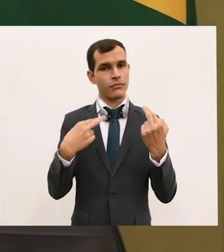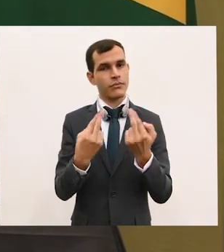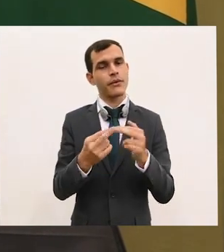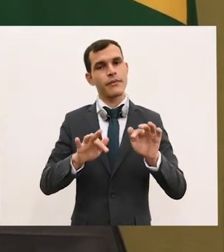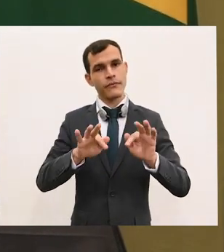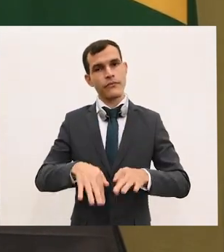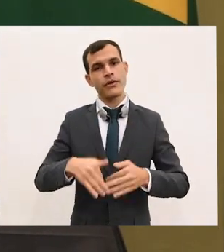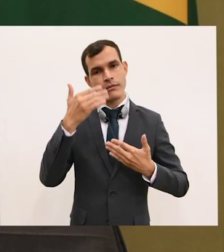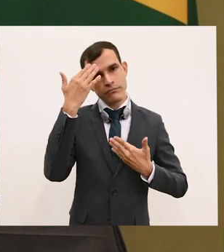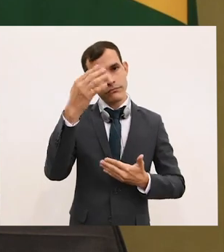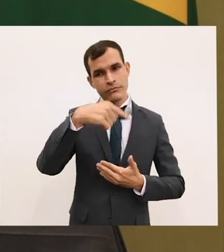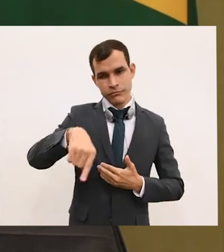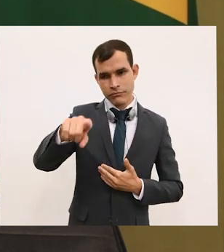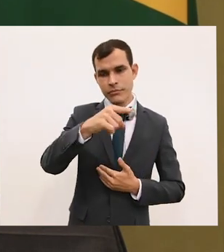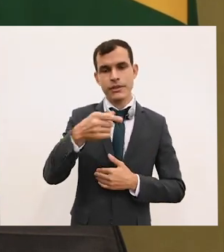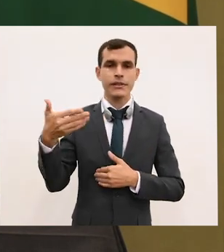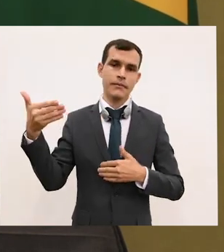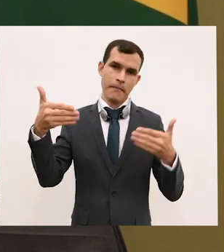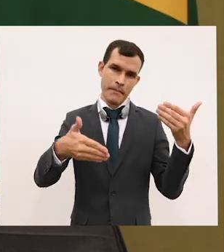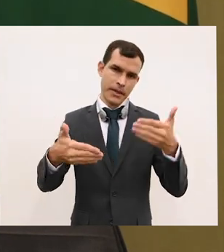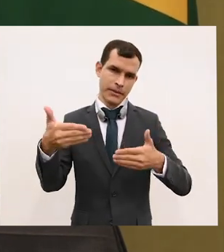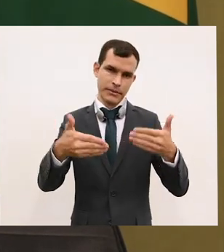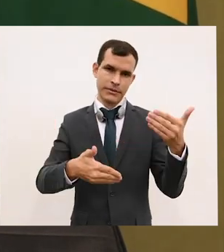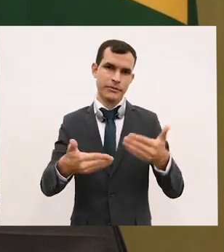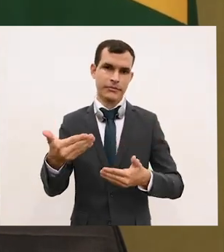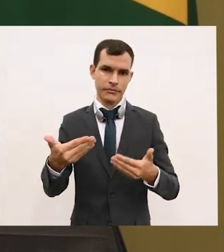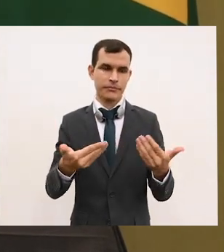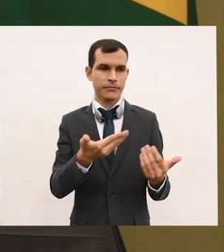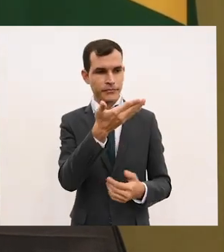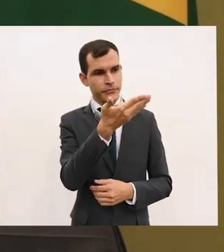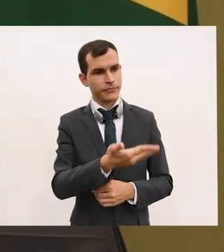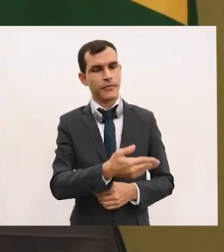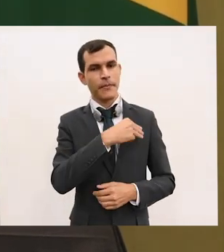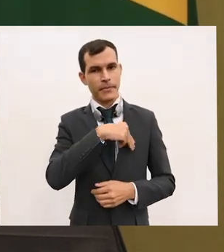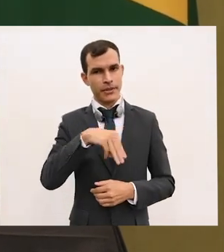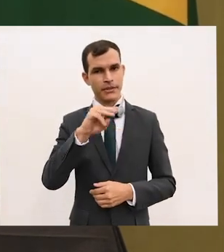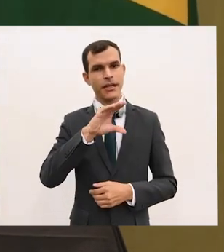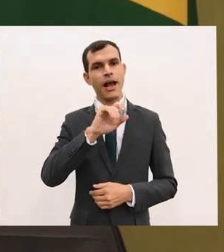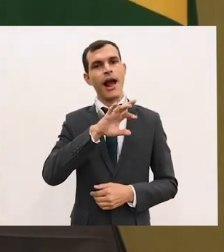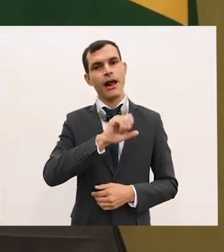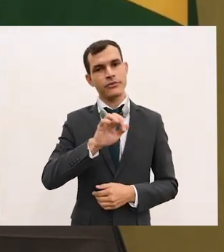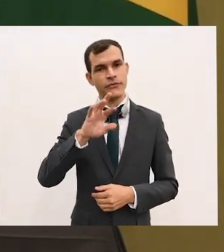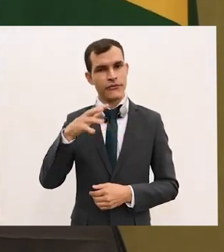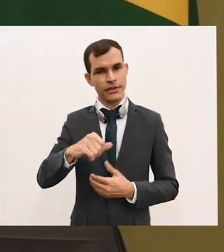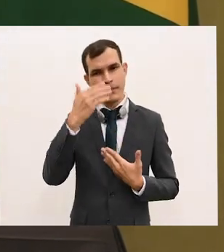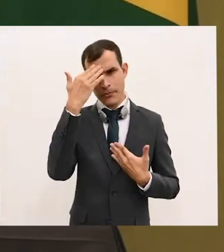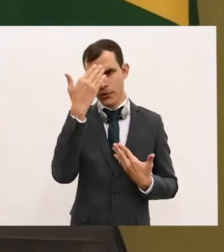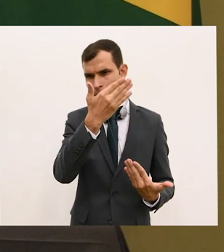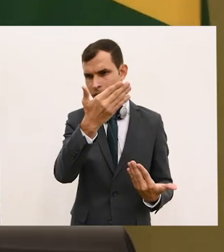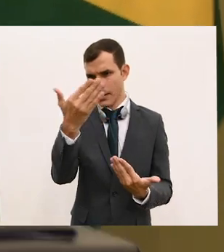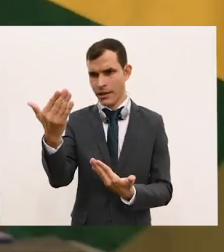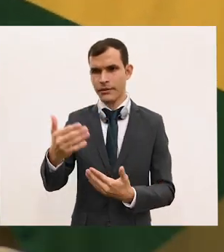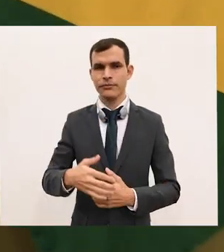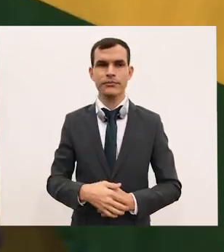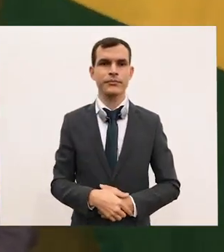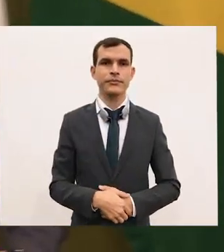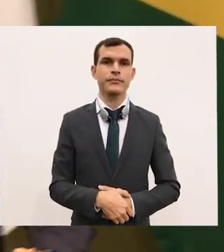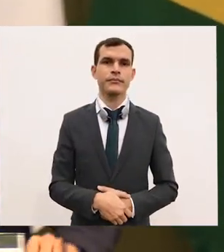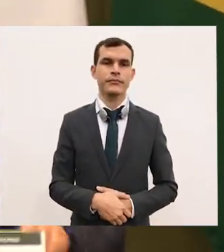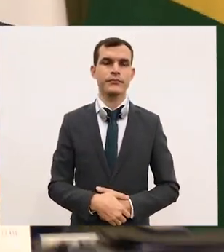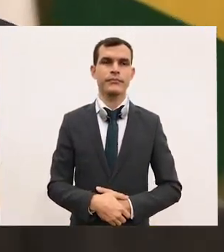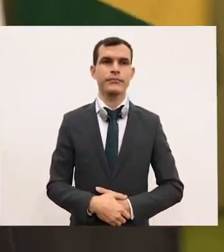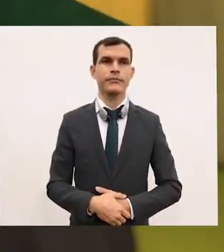todos, com a licença do ministro Carlos França. Obrigado. Muito obrigado. Obrigado. Muito obrigado.